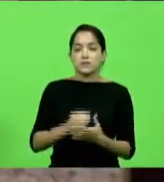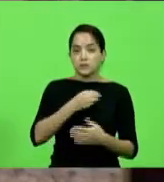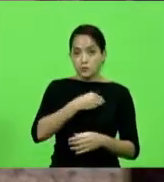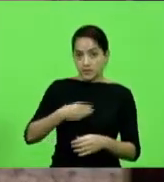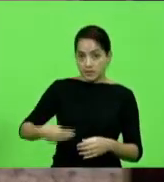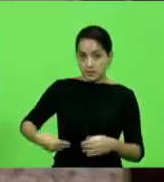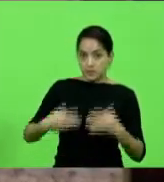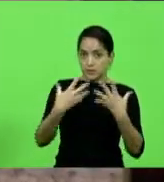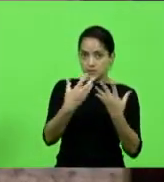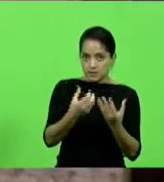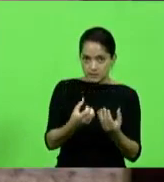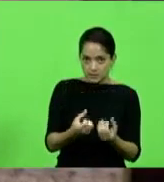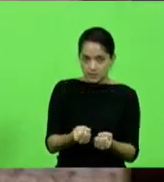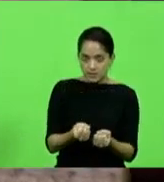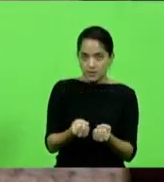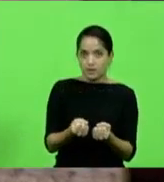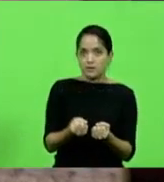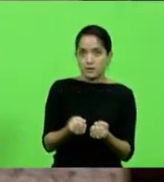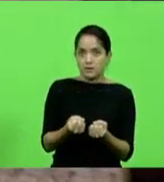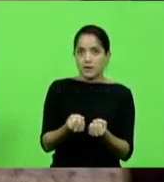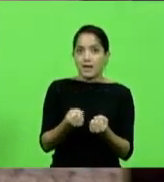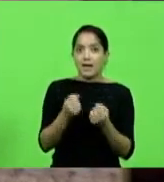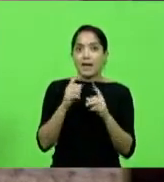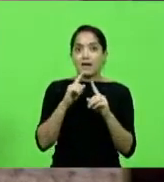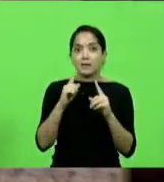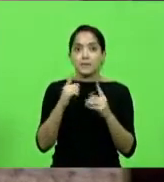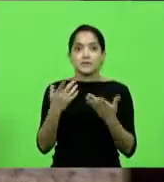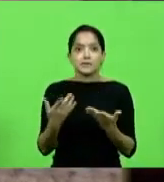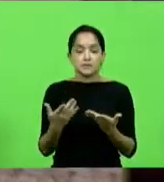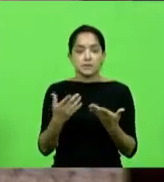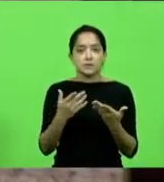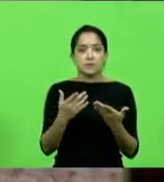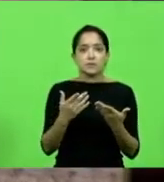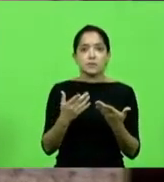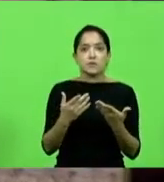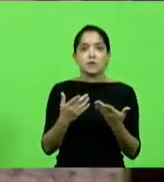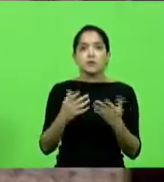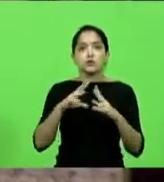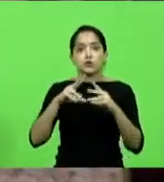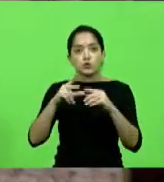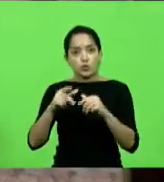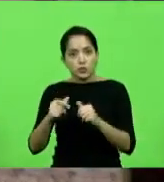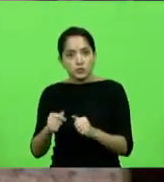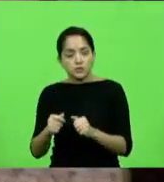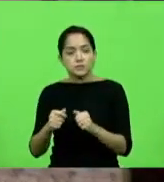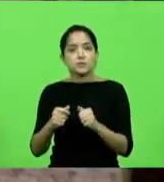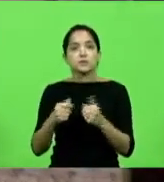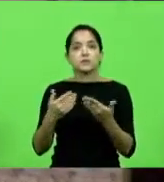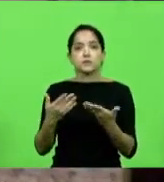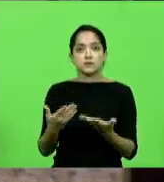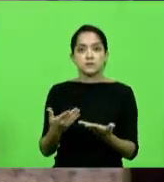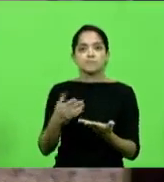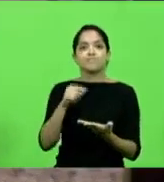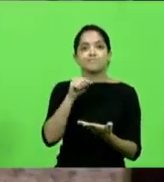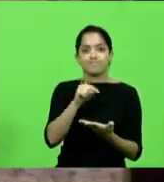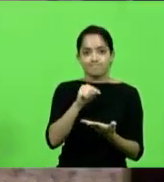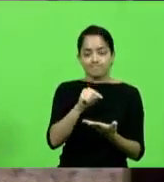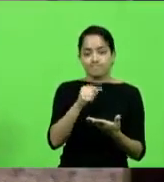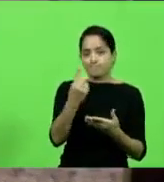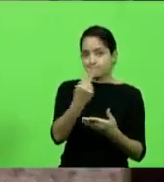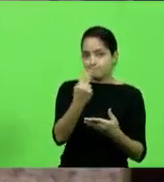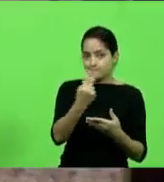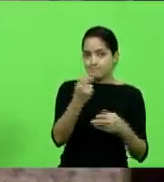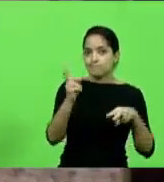decidir em acatar a reclamação no que diz respeito às medidas coercitivas, então, as medidas coercitivas do segundo mandato